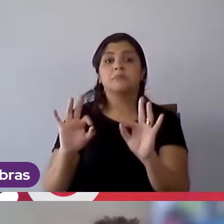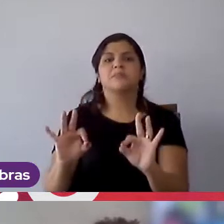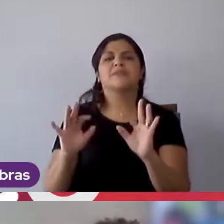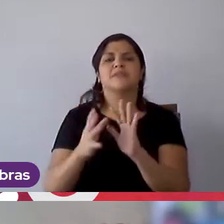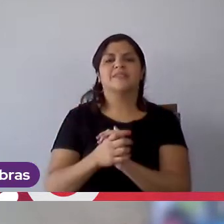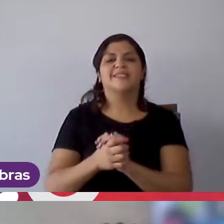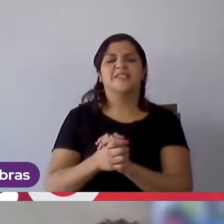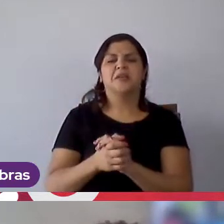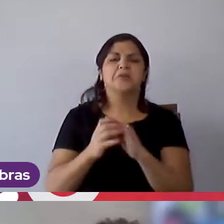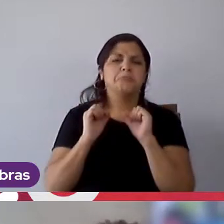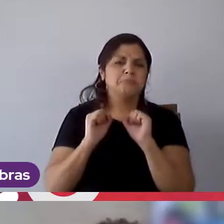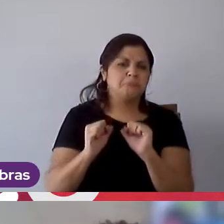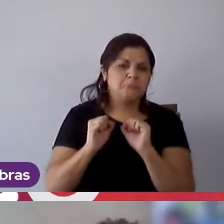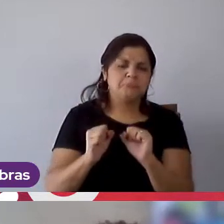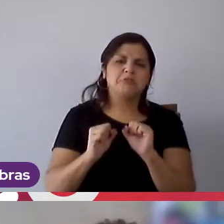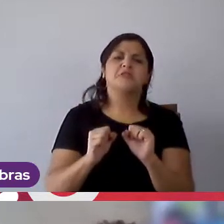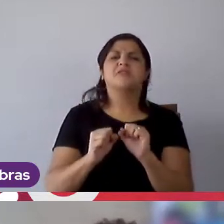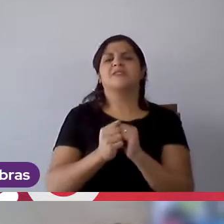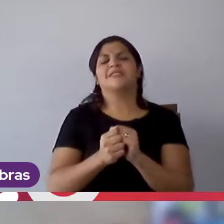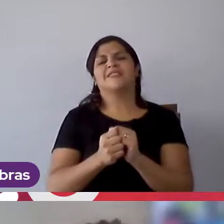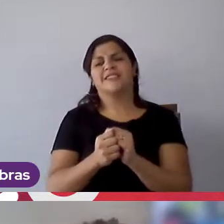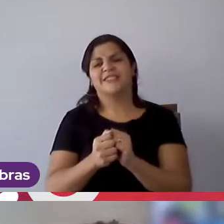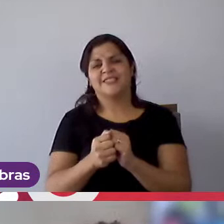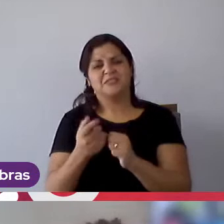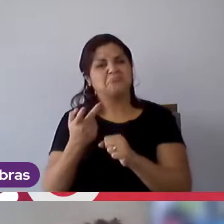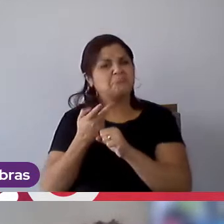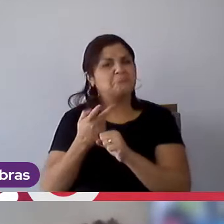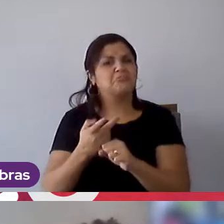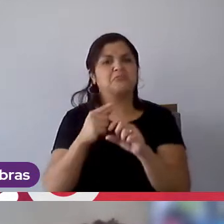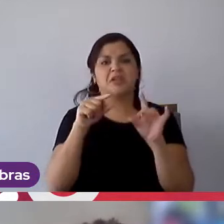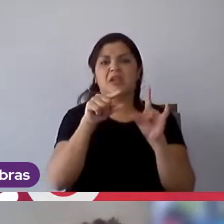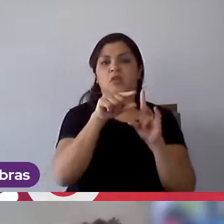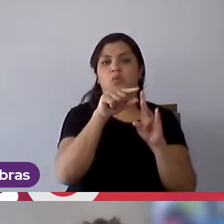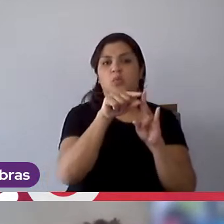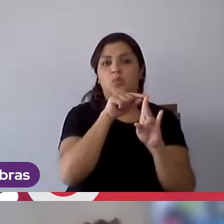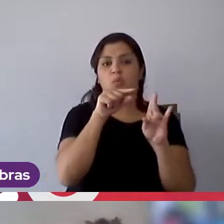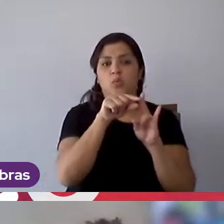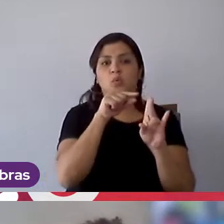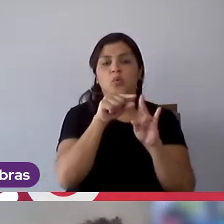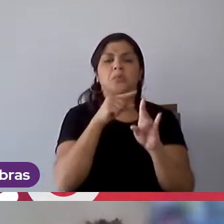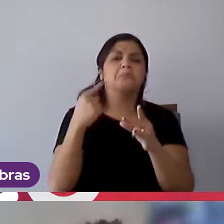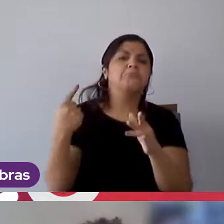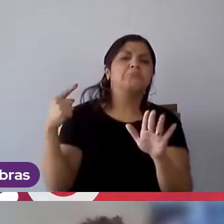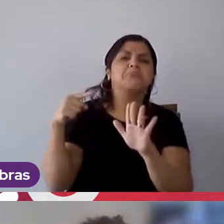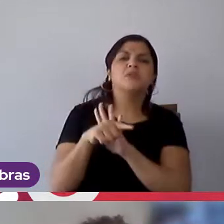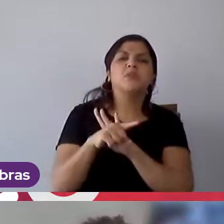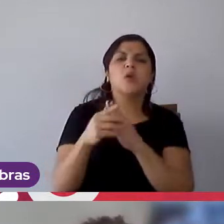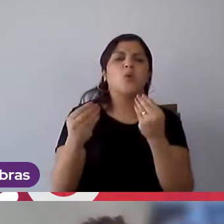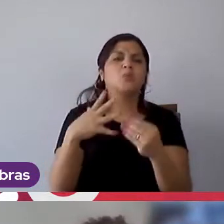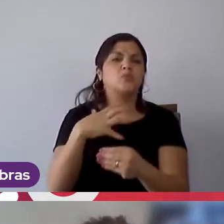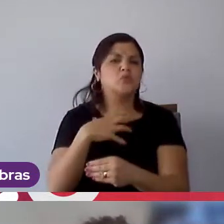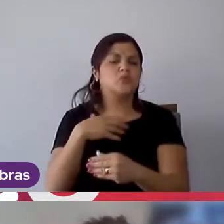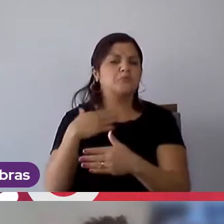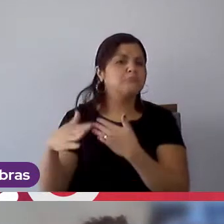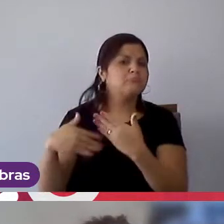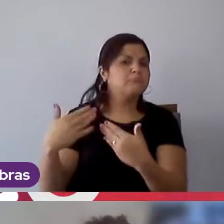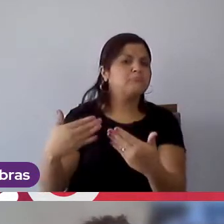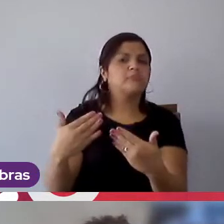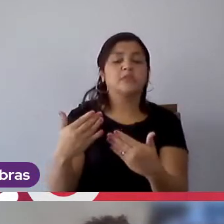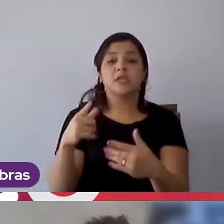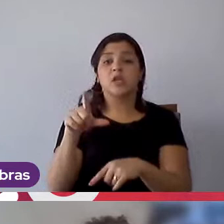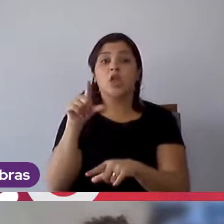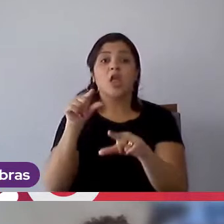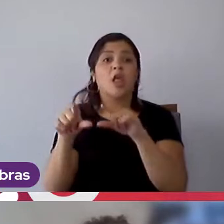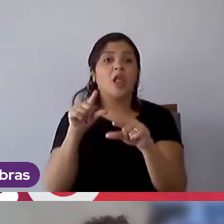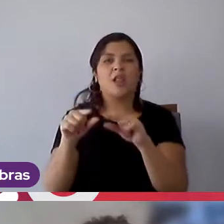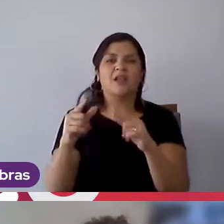eventualmente pode buscar alguém que está na mão delícia pelo LinkedIn, pergunta como é, não pergunta muito como é o processo de seleção, o